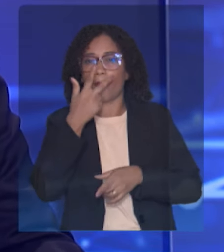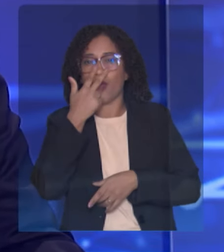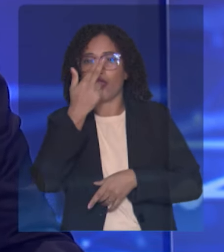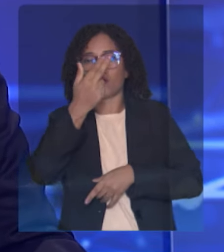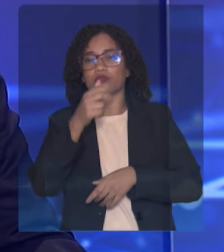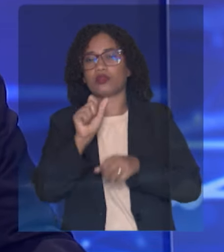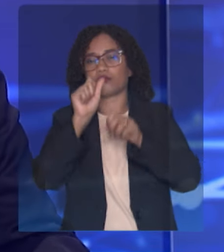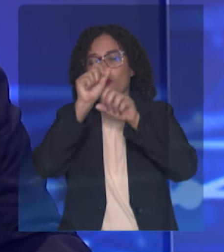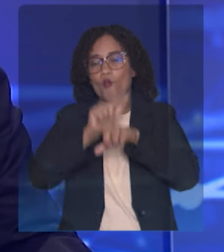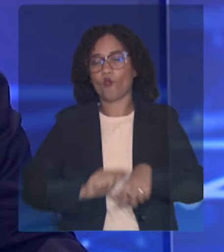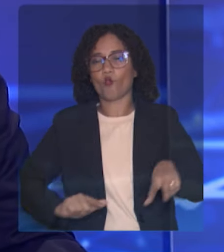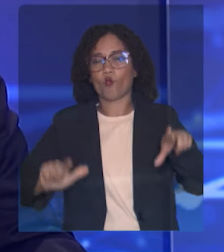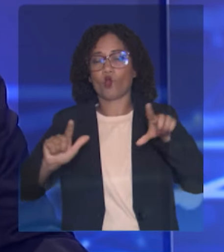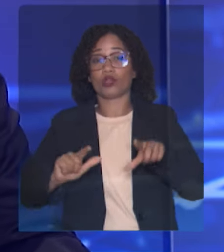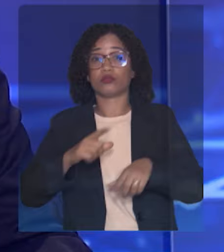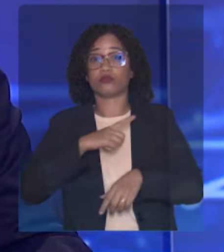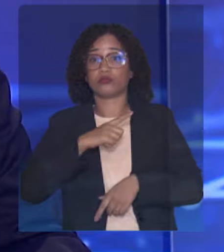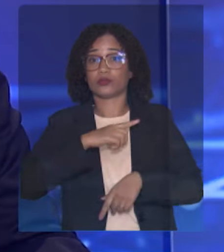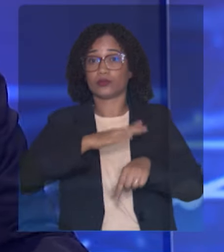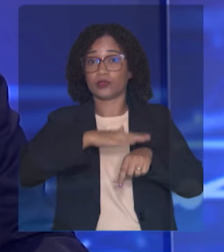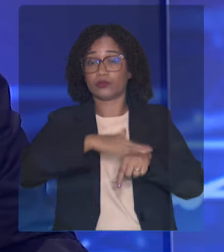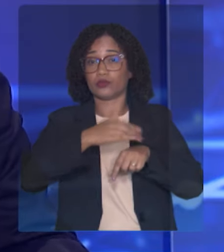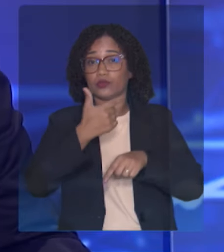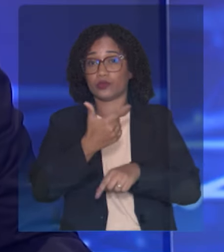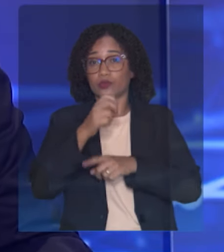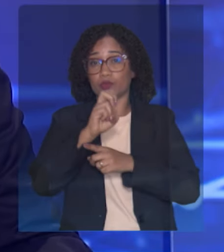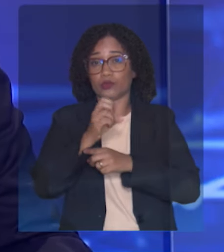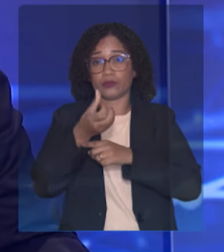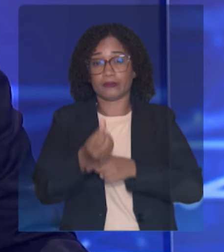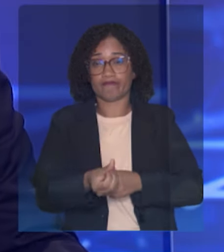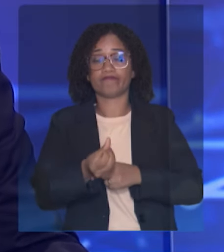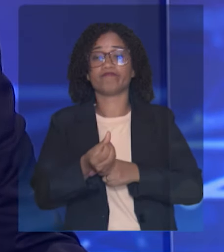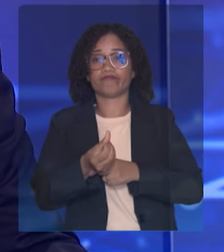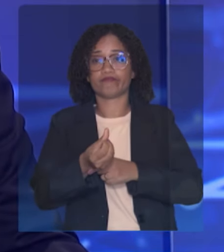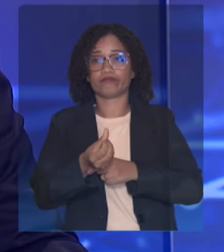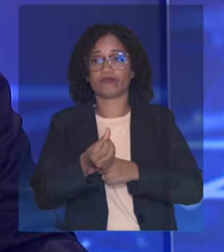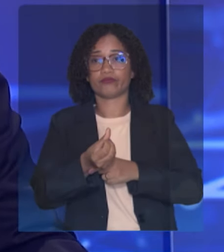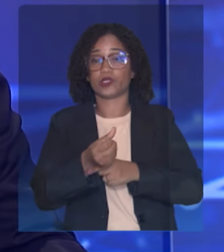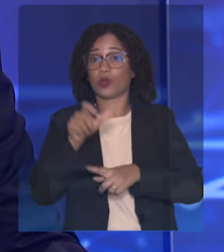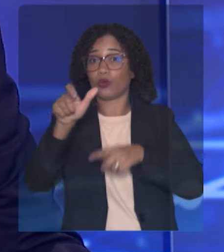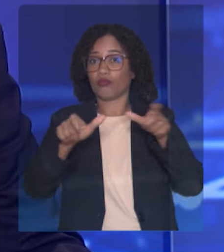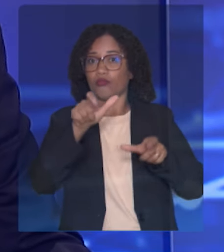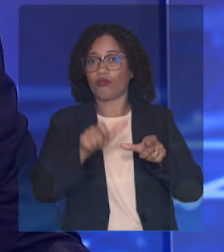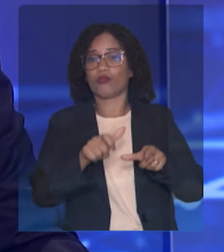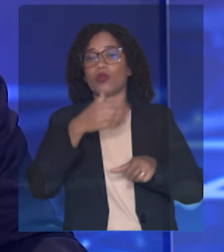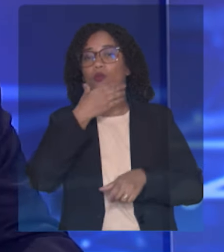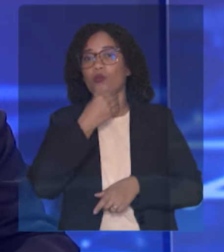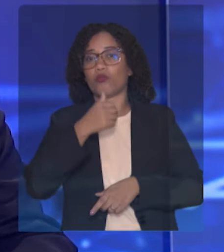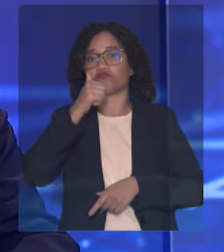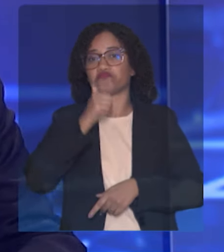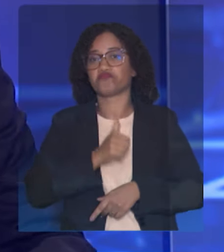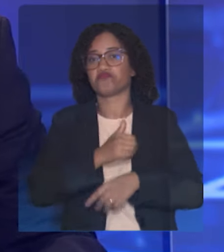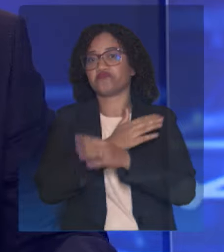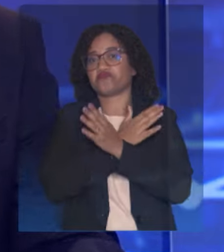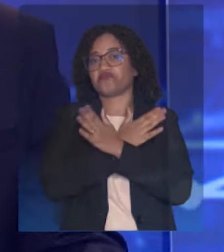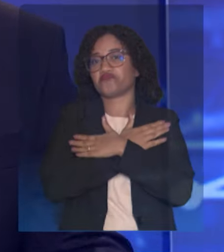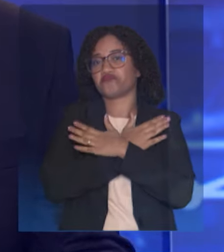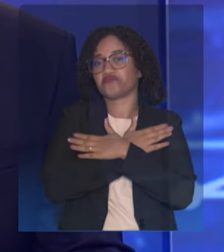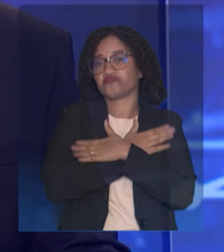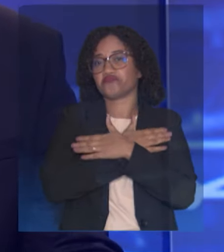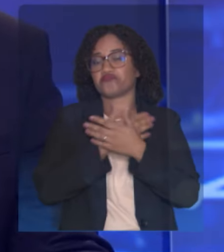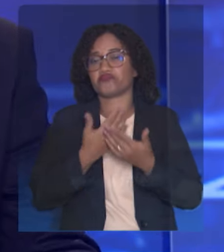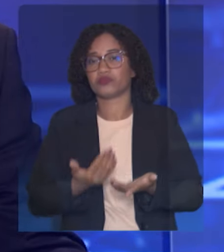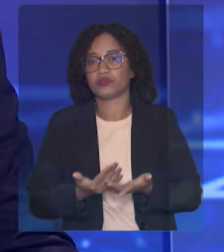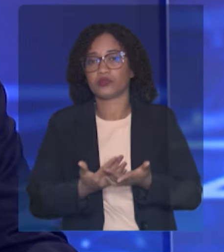homens e mulheres que estão desempregados, que não têm carteira assinada. Nós temos no